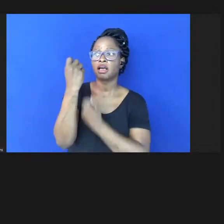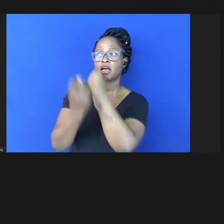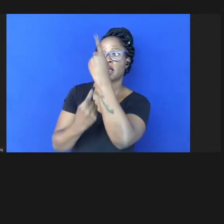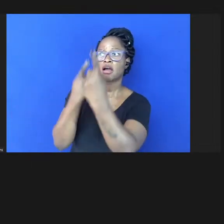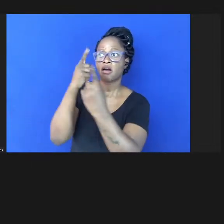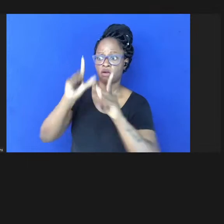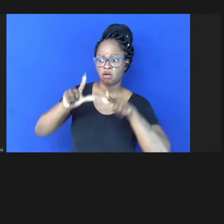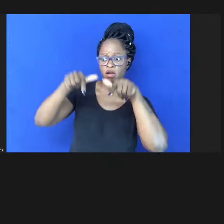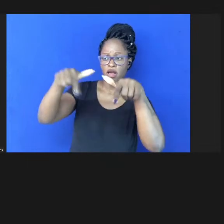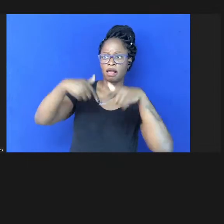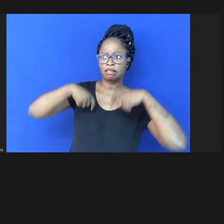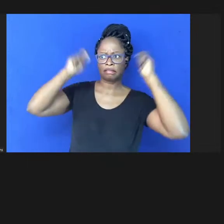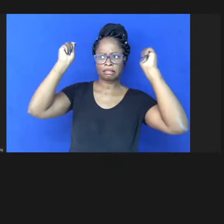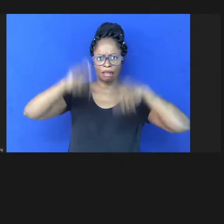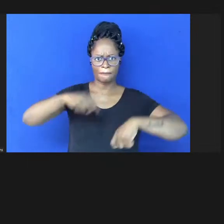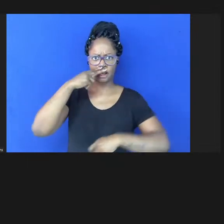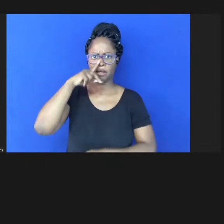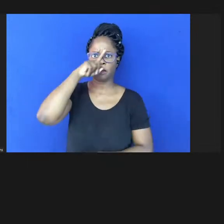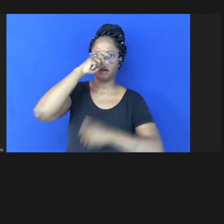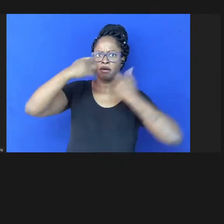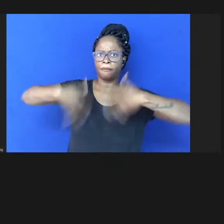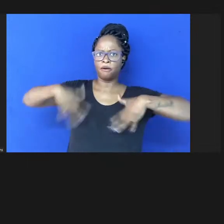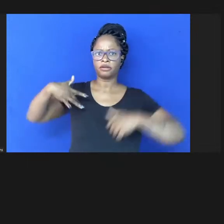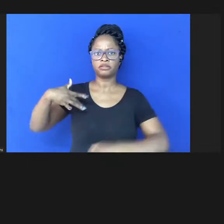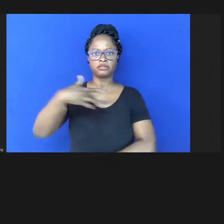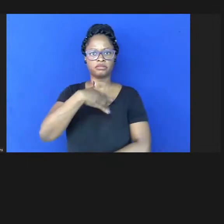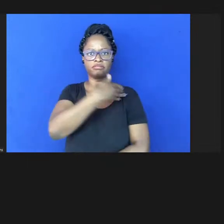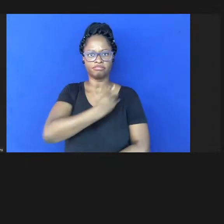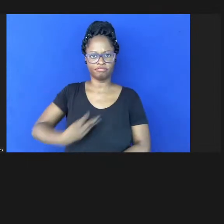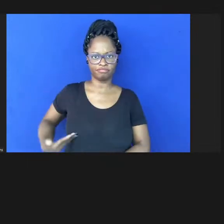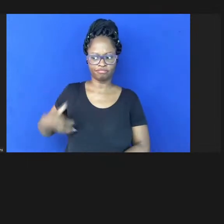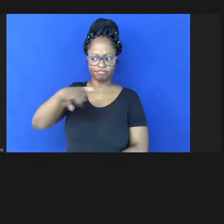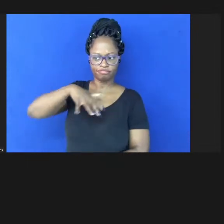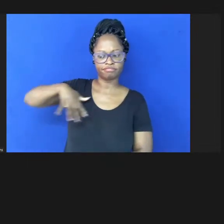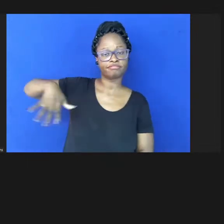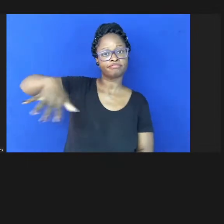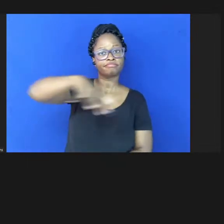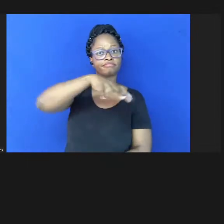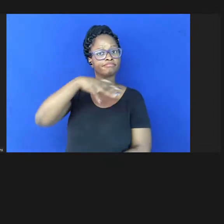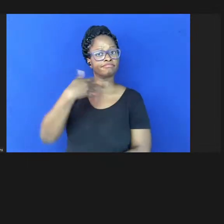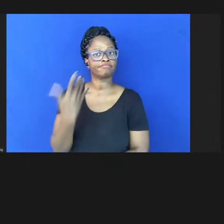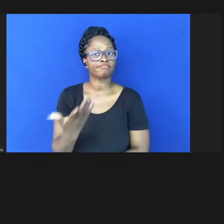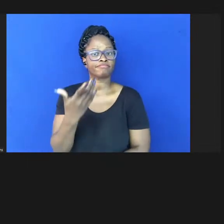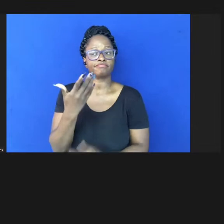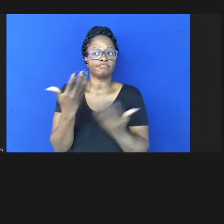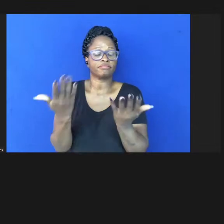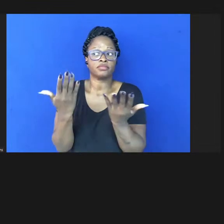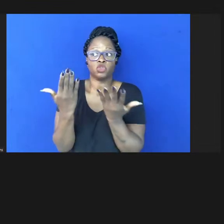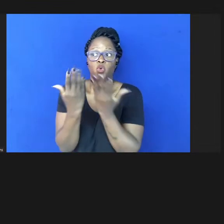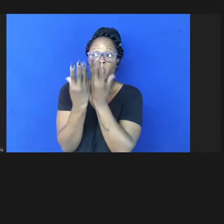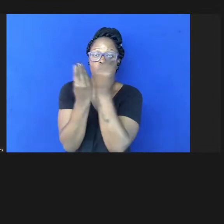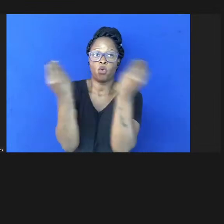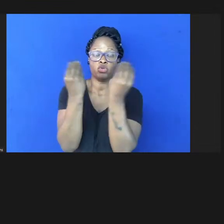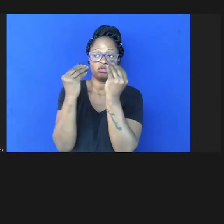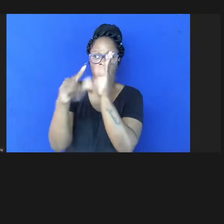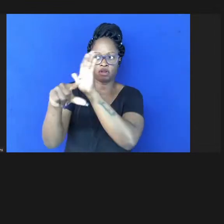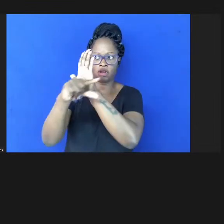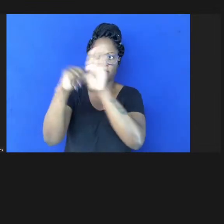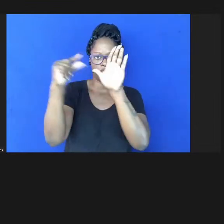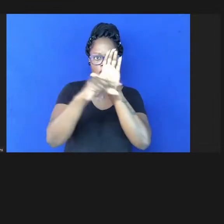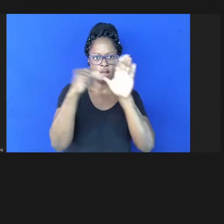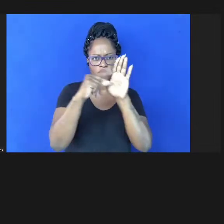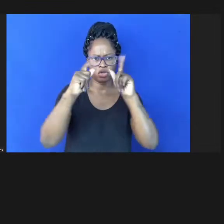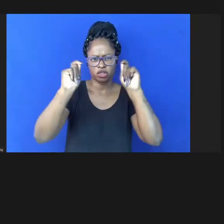potencialmente muito perigosas sobre a saúde pública e muitos autores que